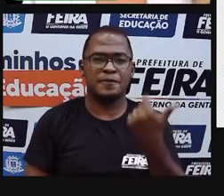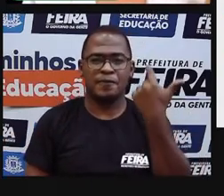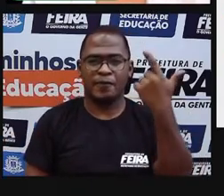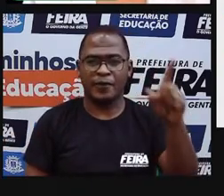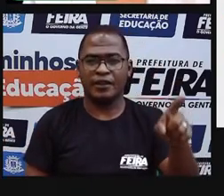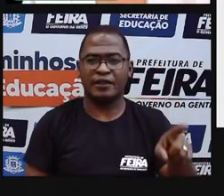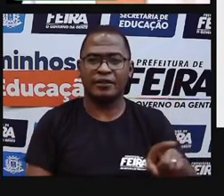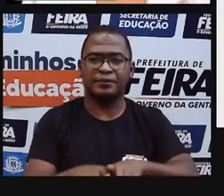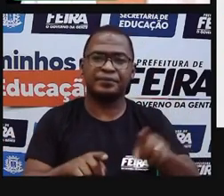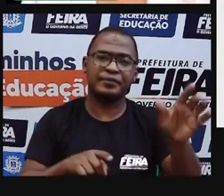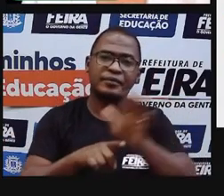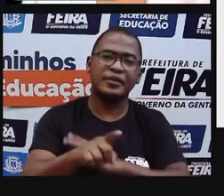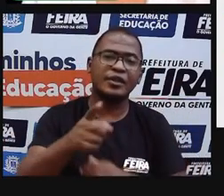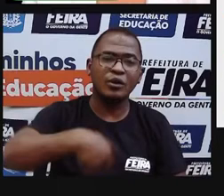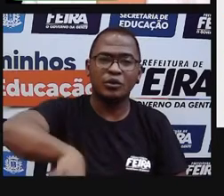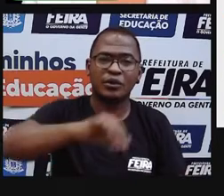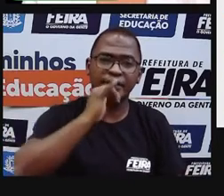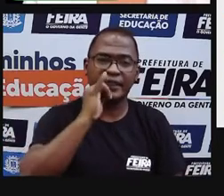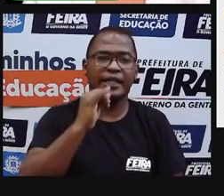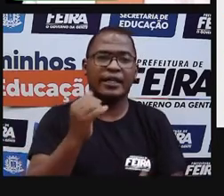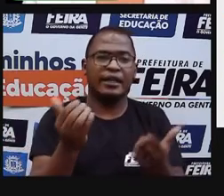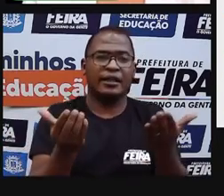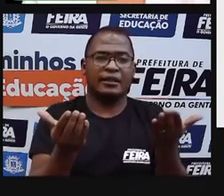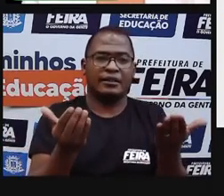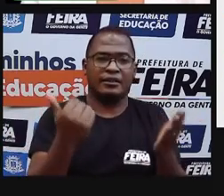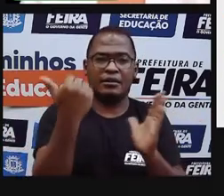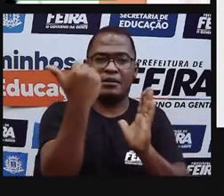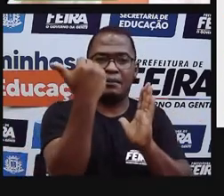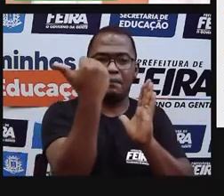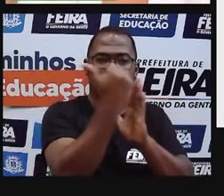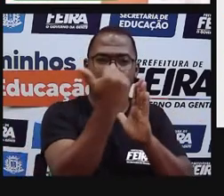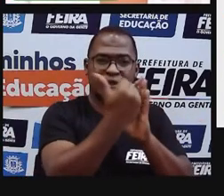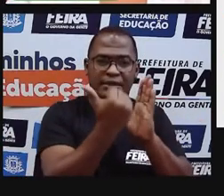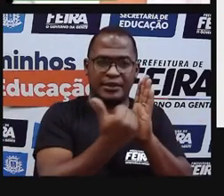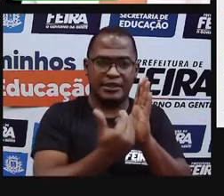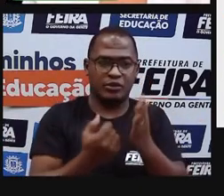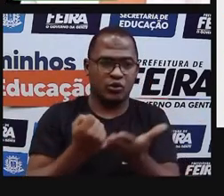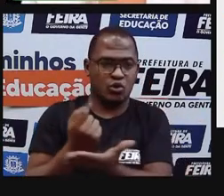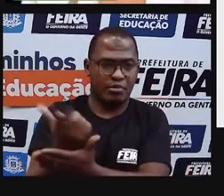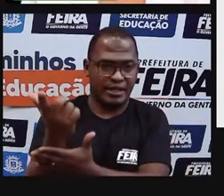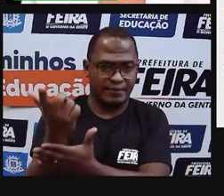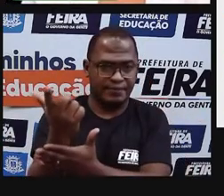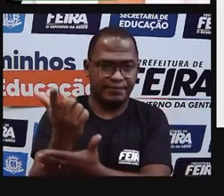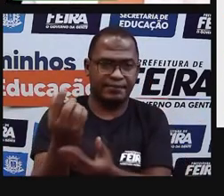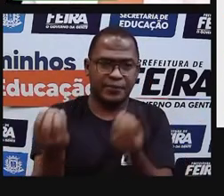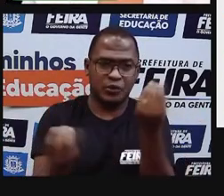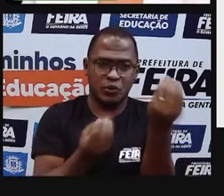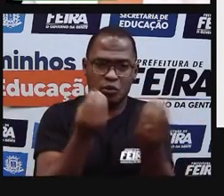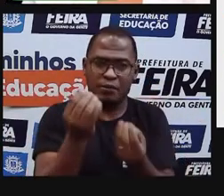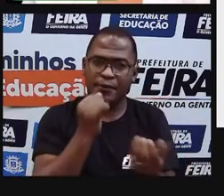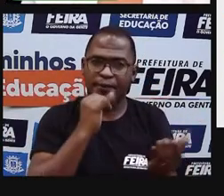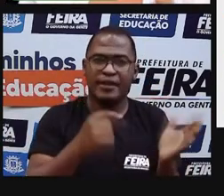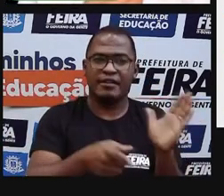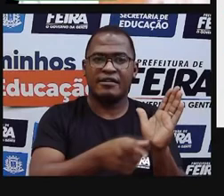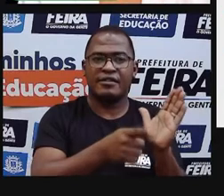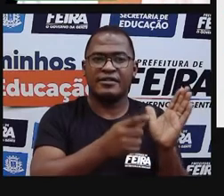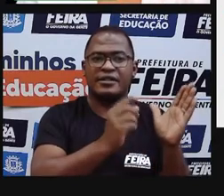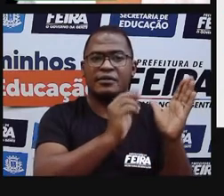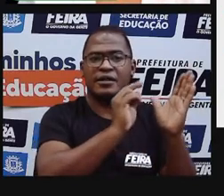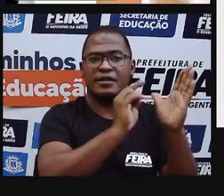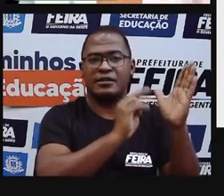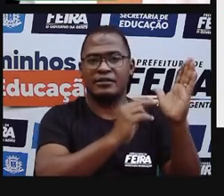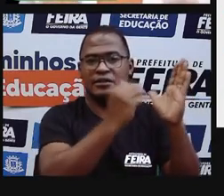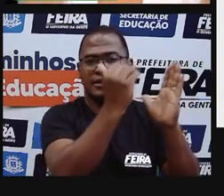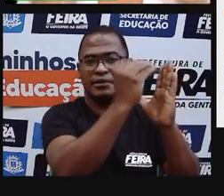inteligentes para ter uma boa saúde. Então, vamos planejar o que é eu vou comprar, né, durante a semana. Eu vou fazer um